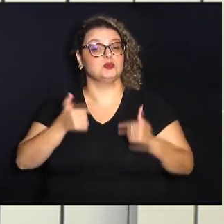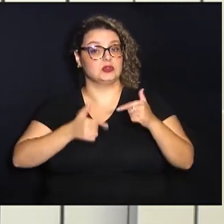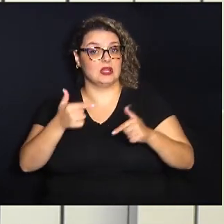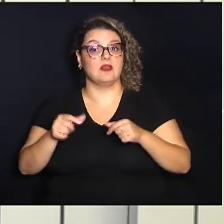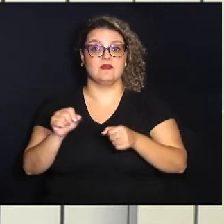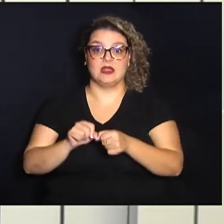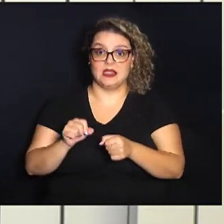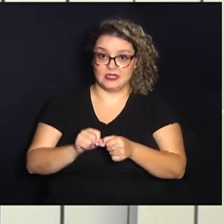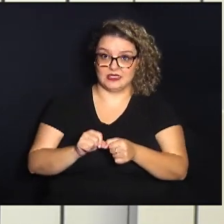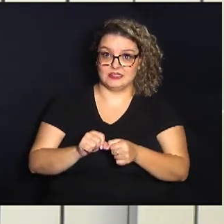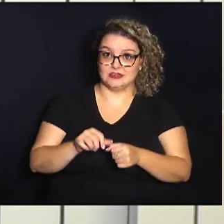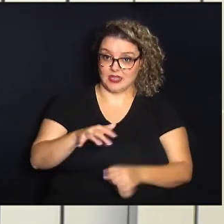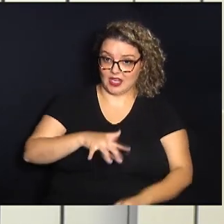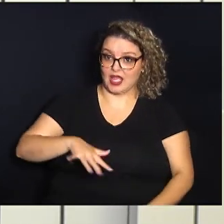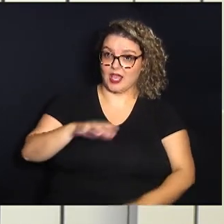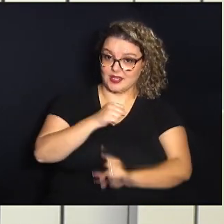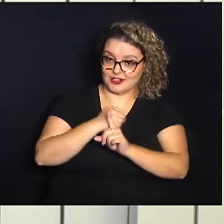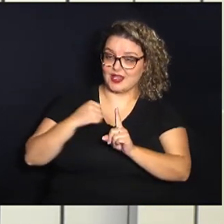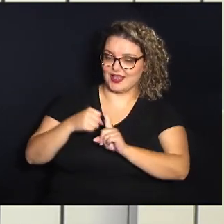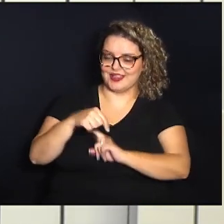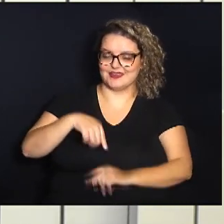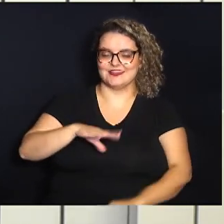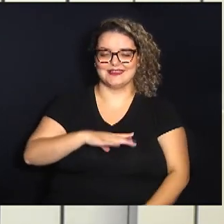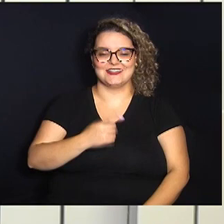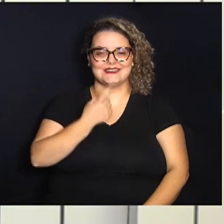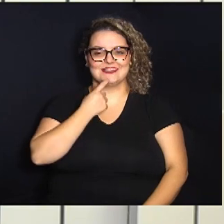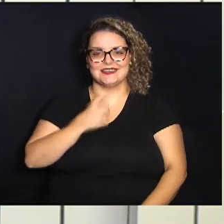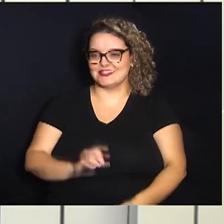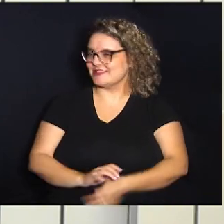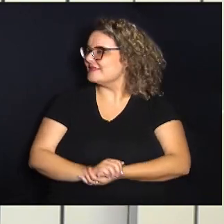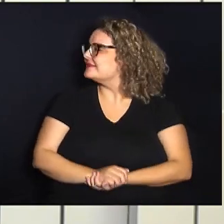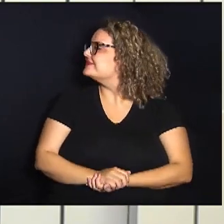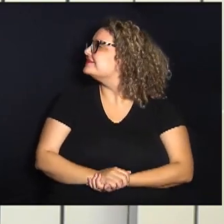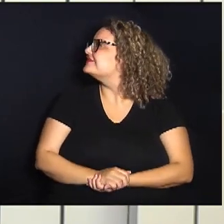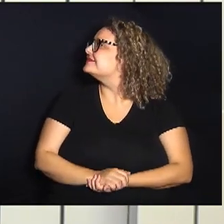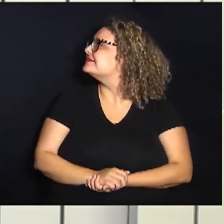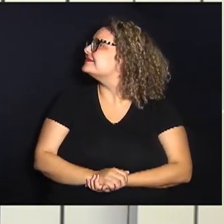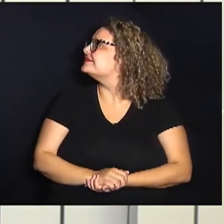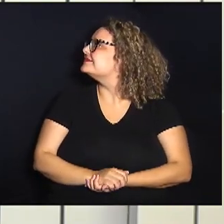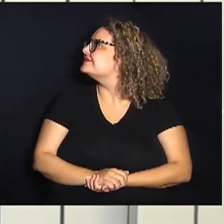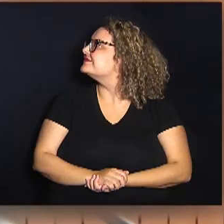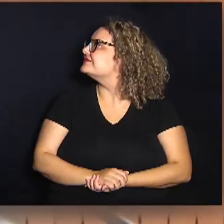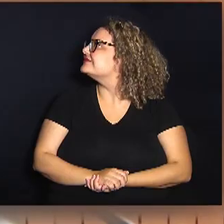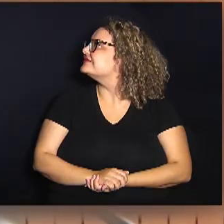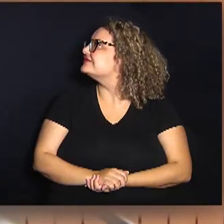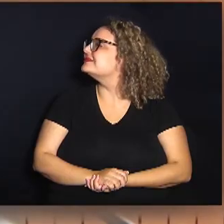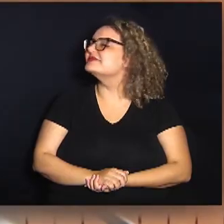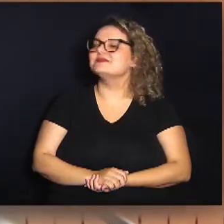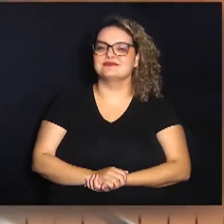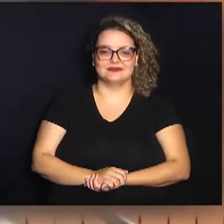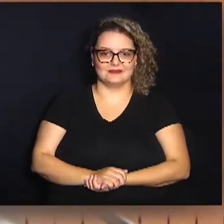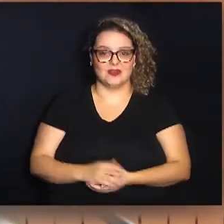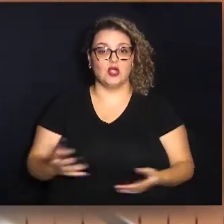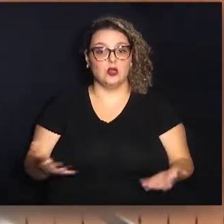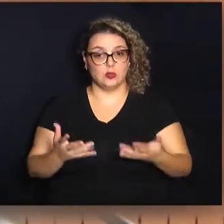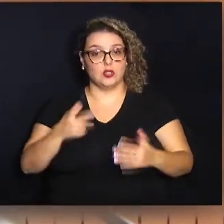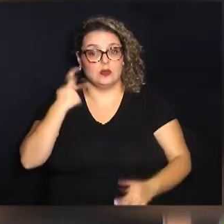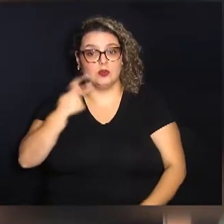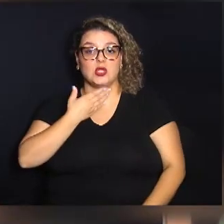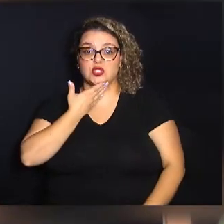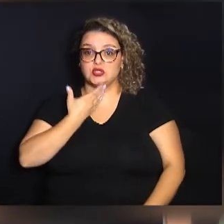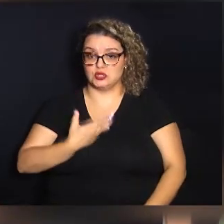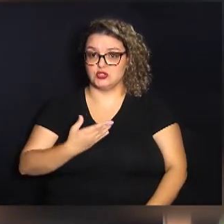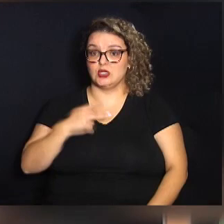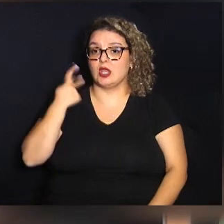realizados na área social aqui na cidade de campinas por iniciativa dos vereadores carmo